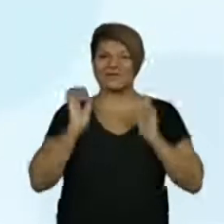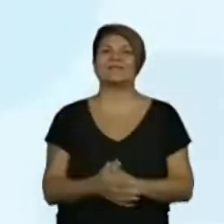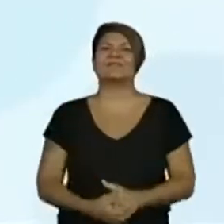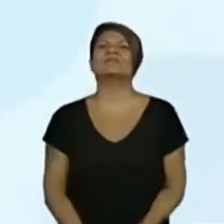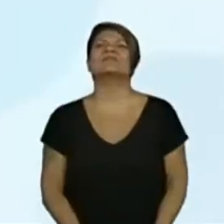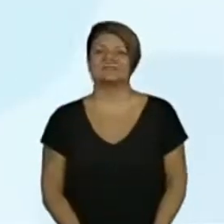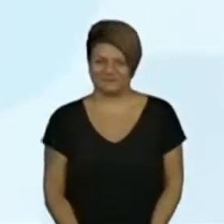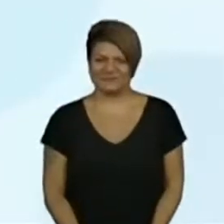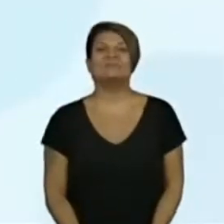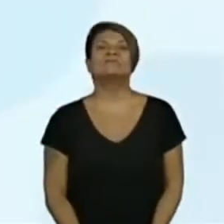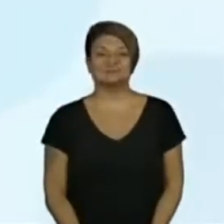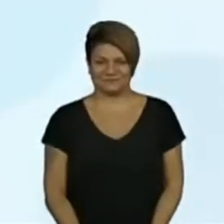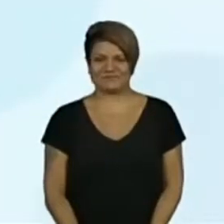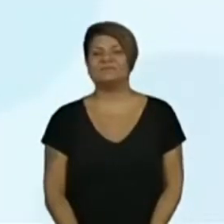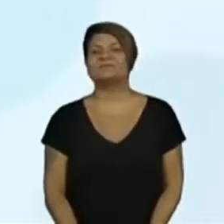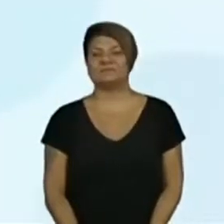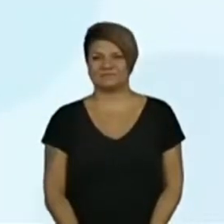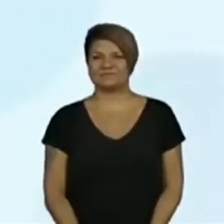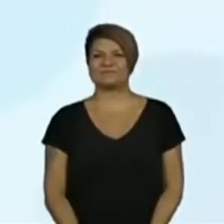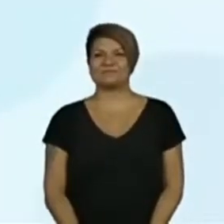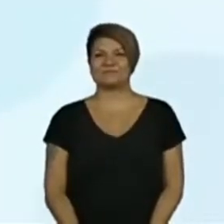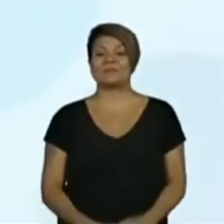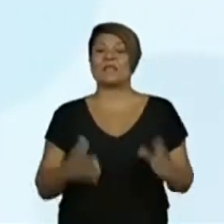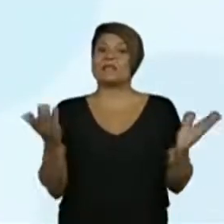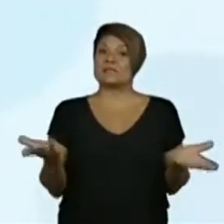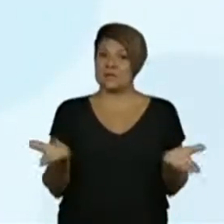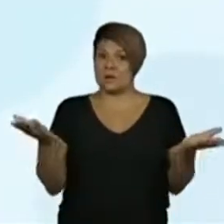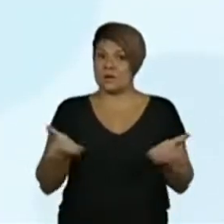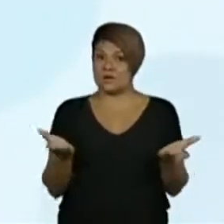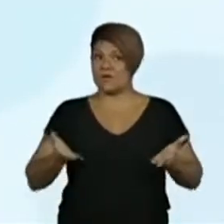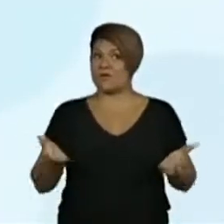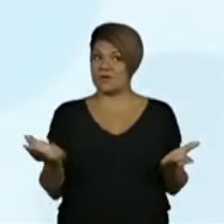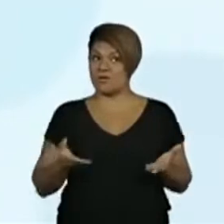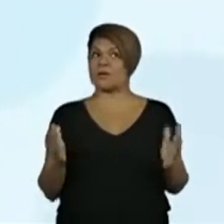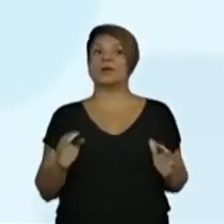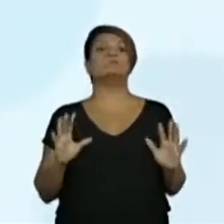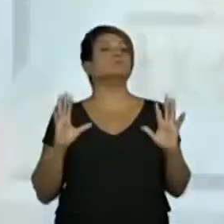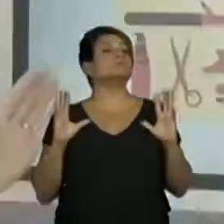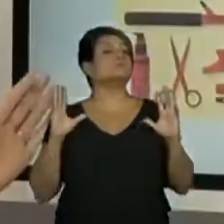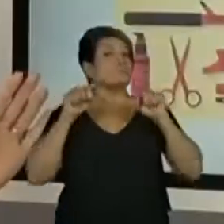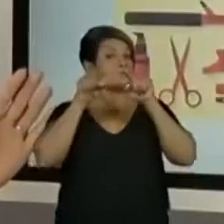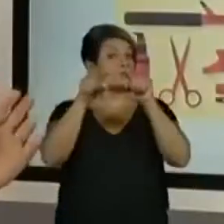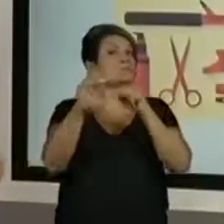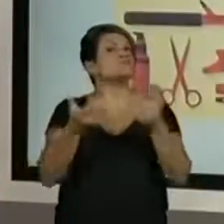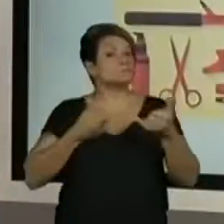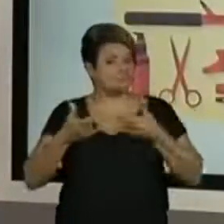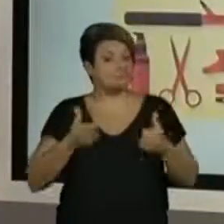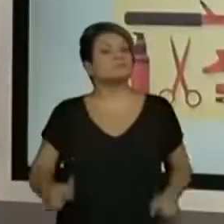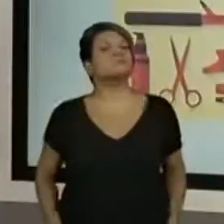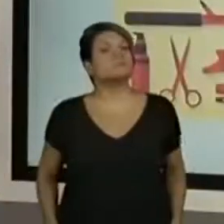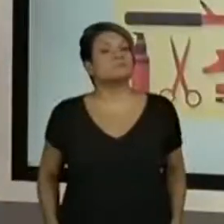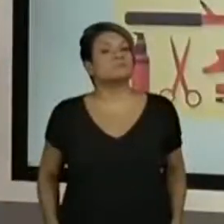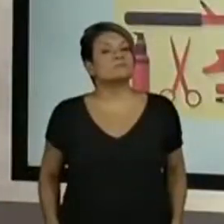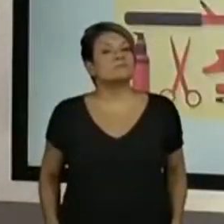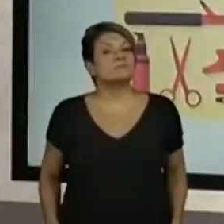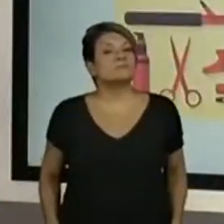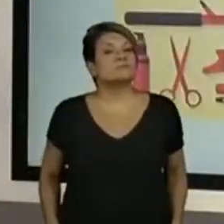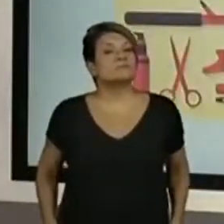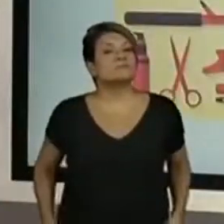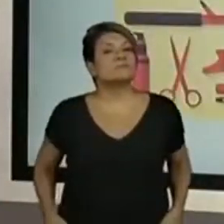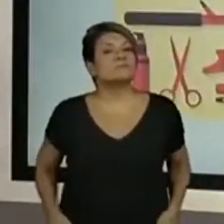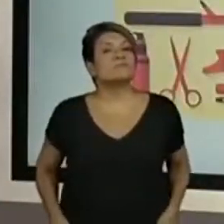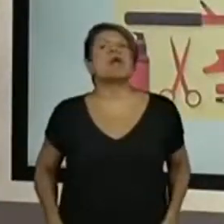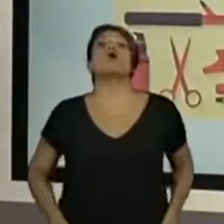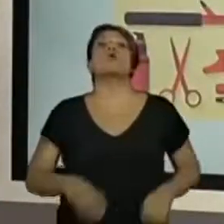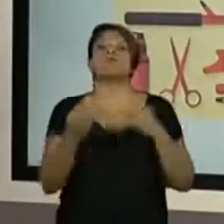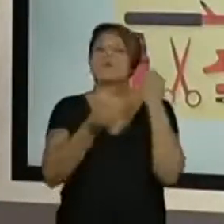Dos cabelos. Dos cabelos. Agora é hora de todo mundo me contar como vocês andam